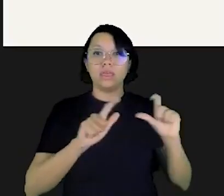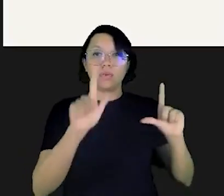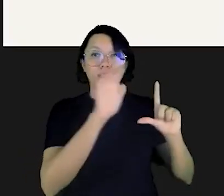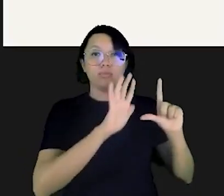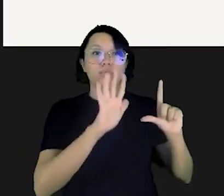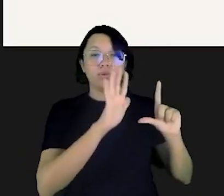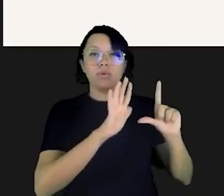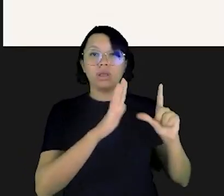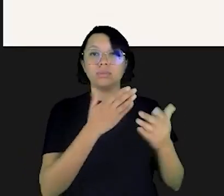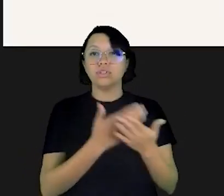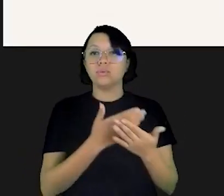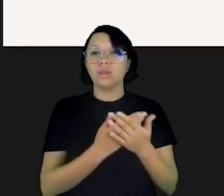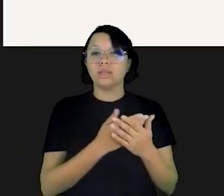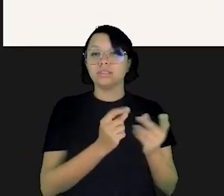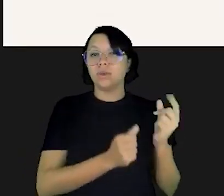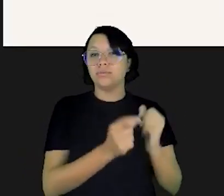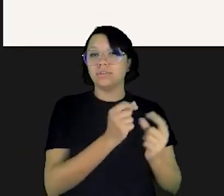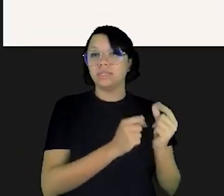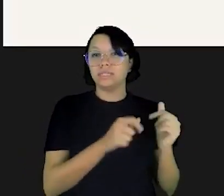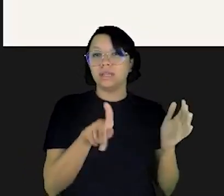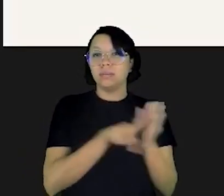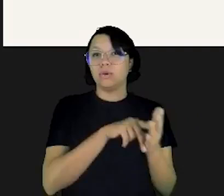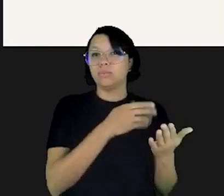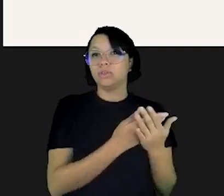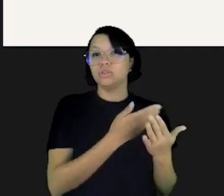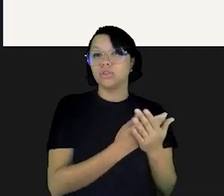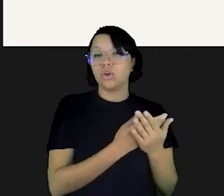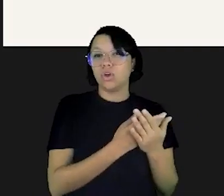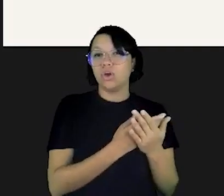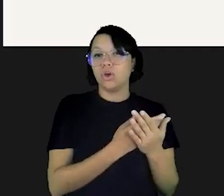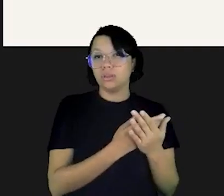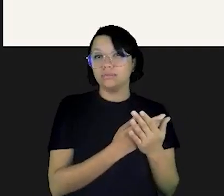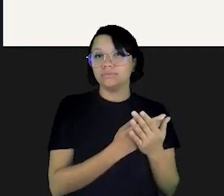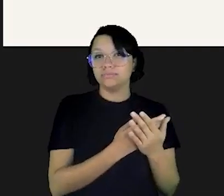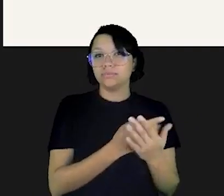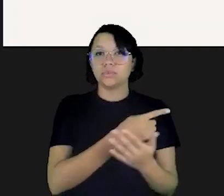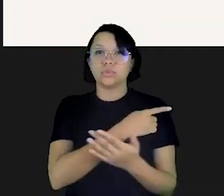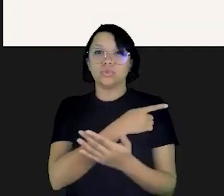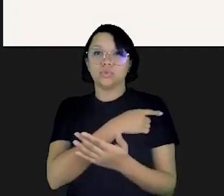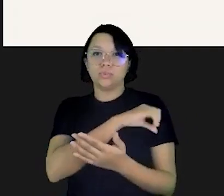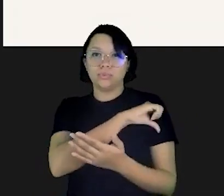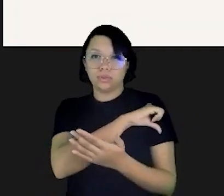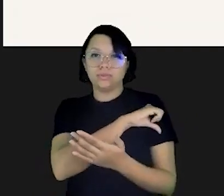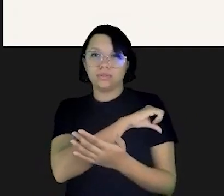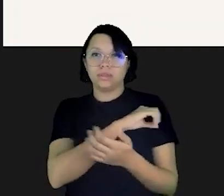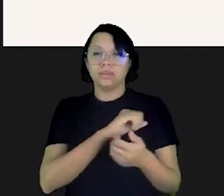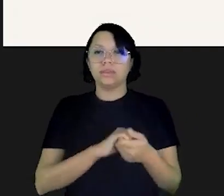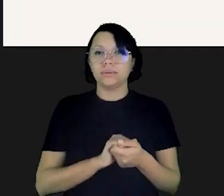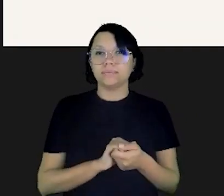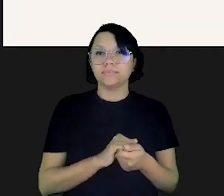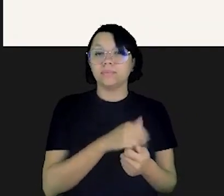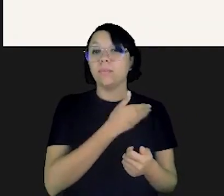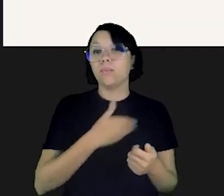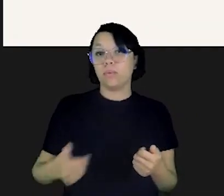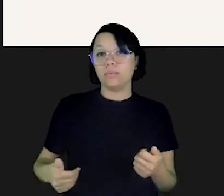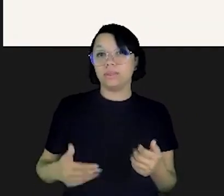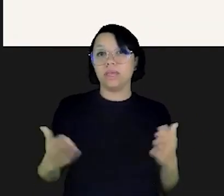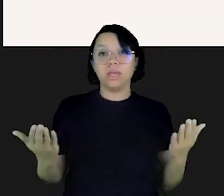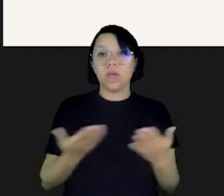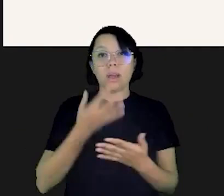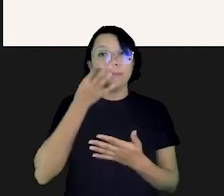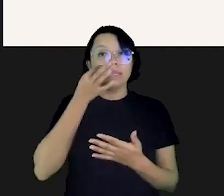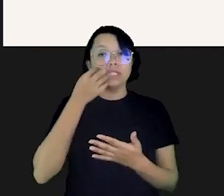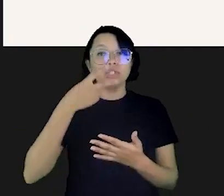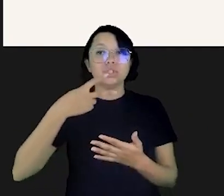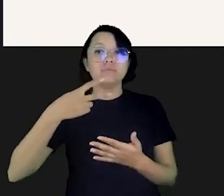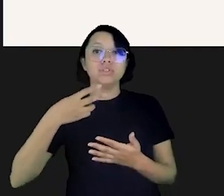Aprender Valor é o programa de educação financeira do Banco Central para as escolas de ensino fundamental escolas públicas